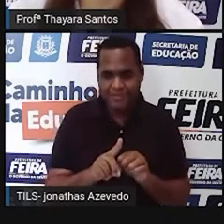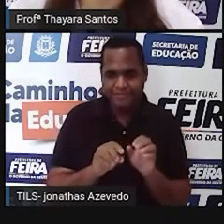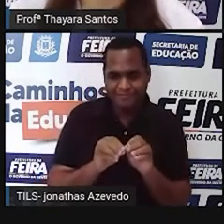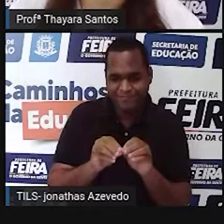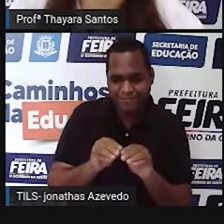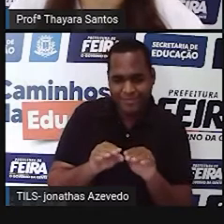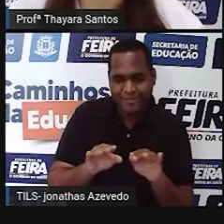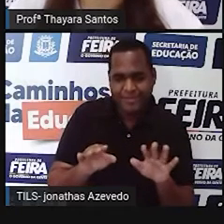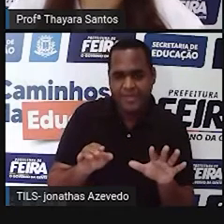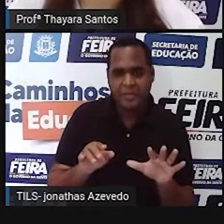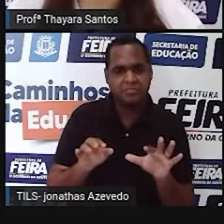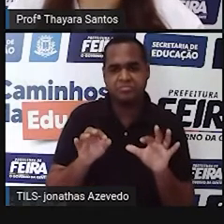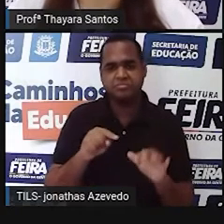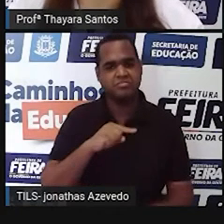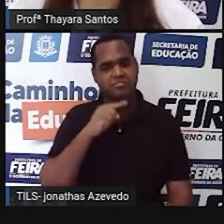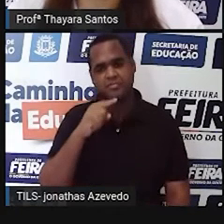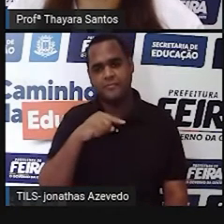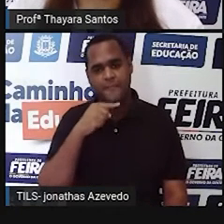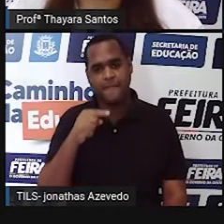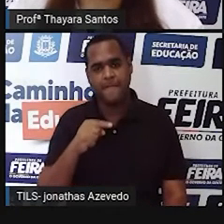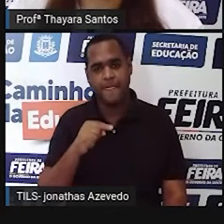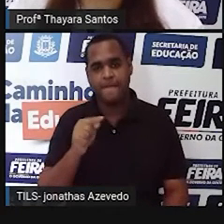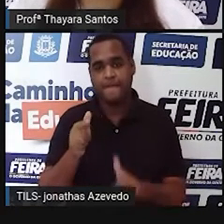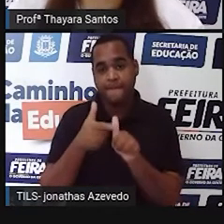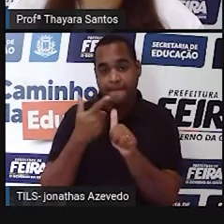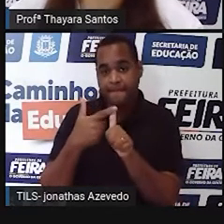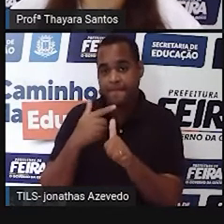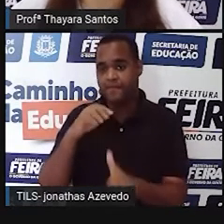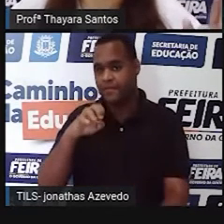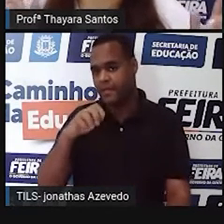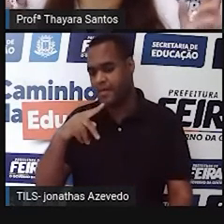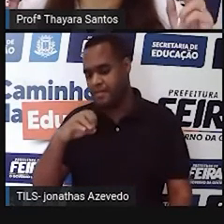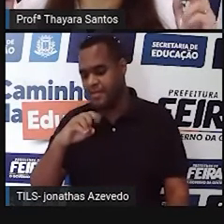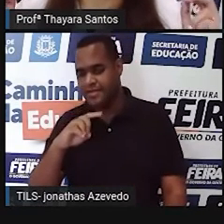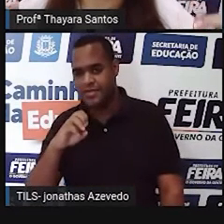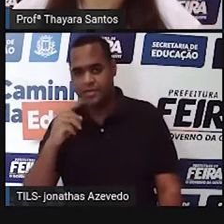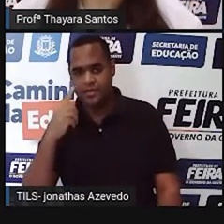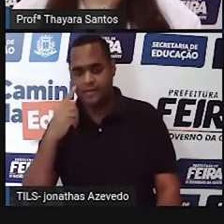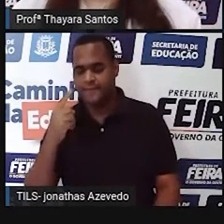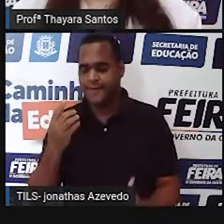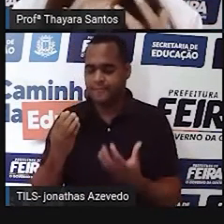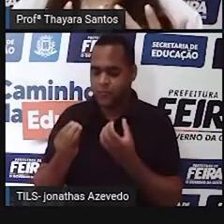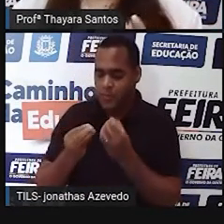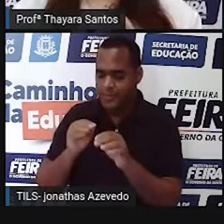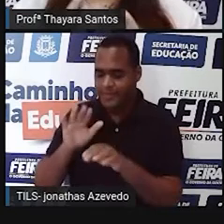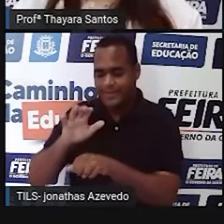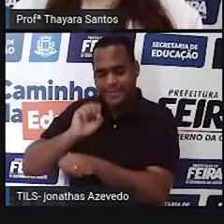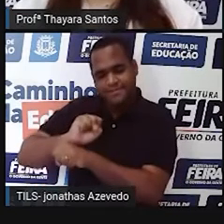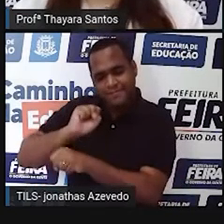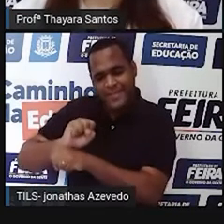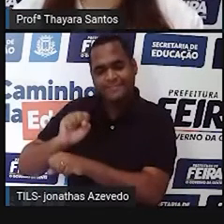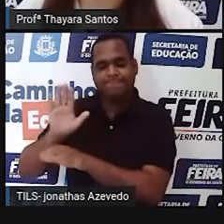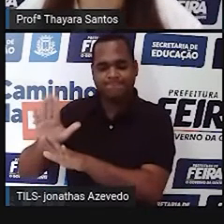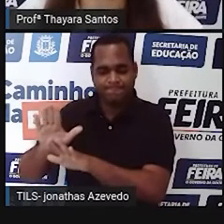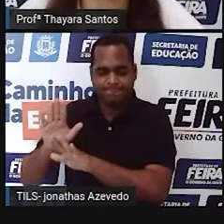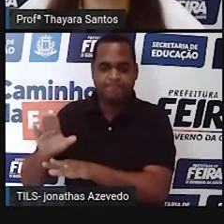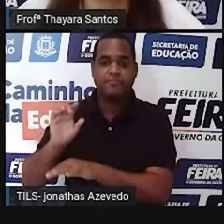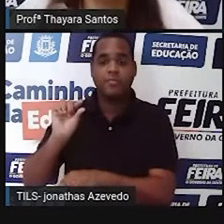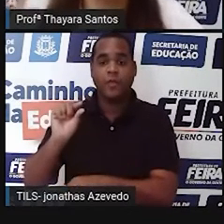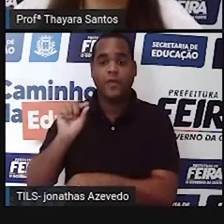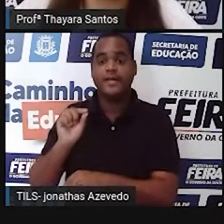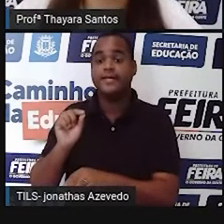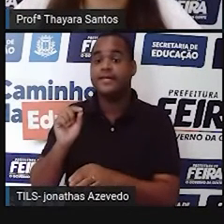preparado ainda. Então, ele vai para o epidídimo, onde ele meio que amadurece. Isso quer dizer o quê? Ele